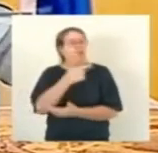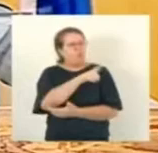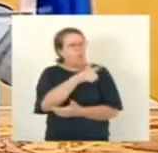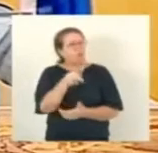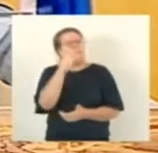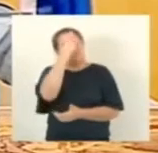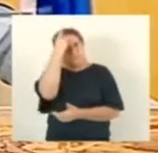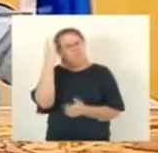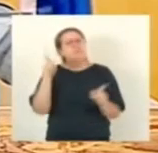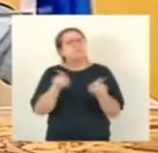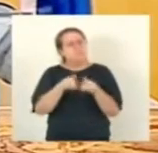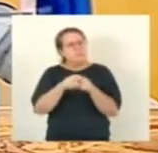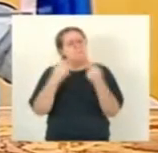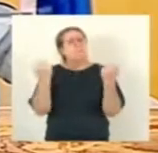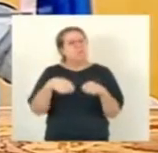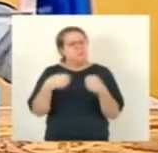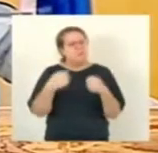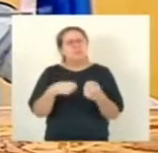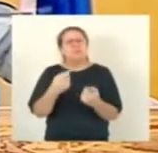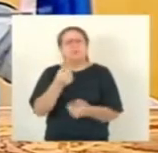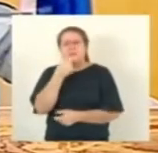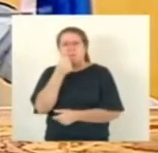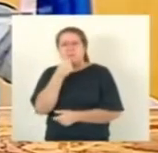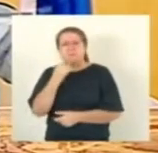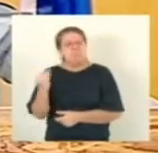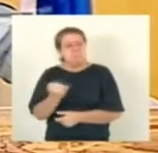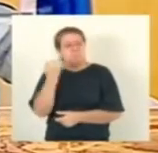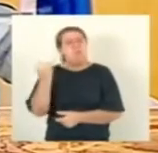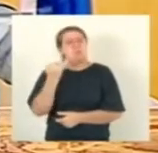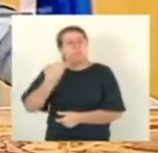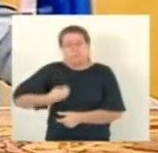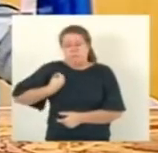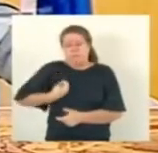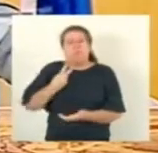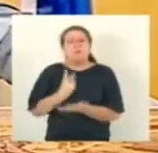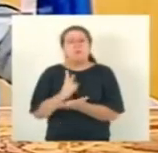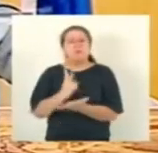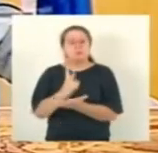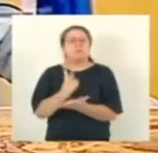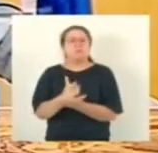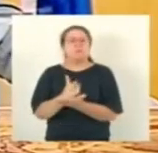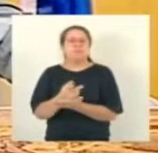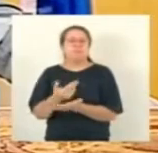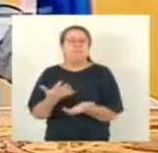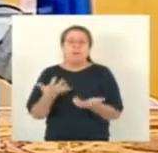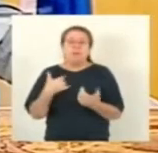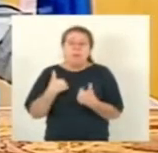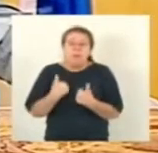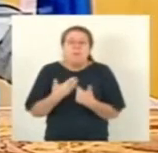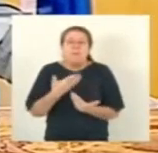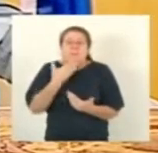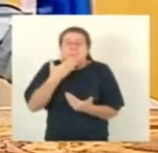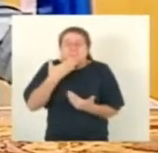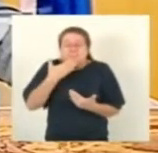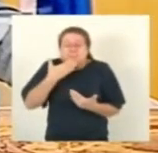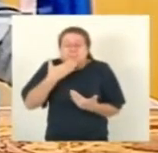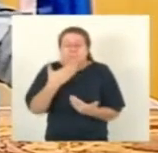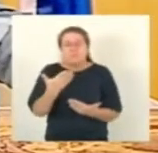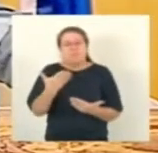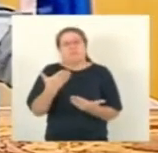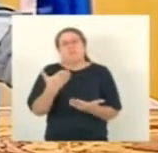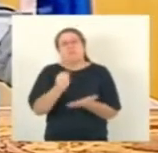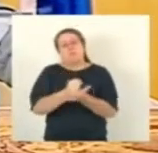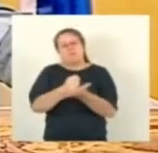aos deputados que façam, peçam o apoio aí, eu peço o apoio dos senhores para entrar em contato com o